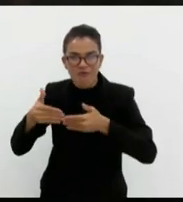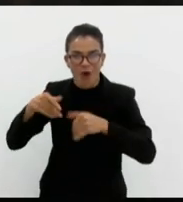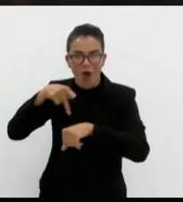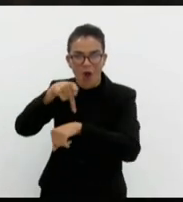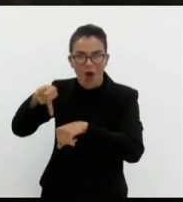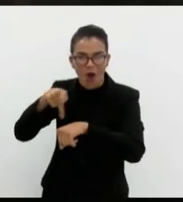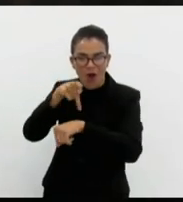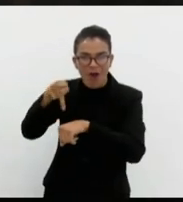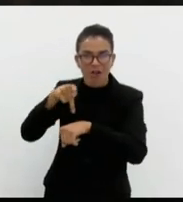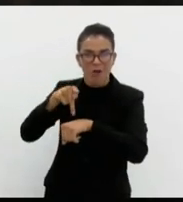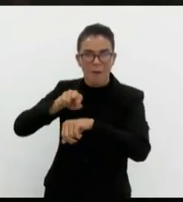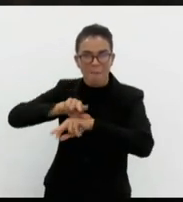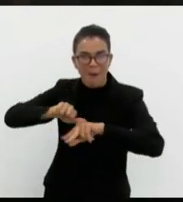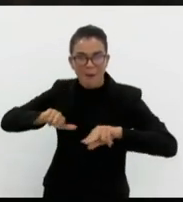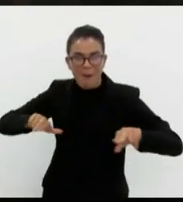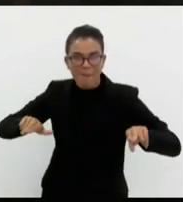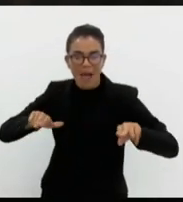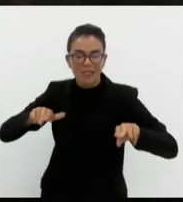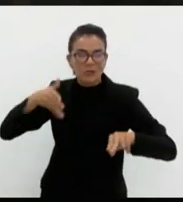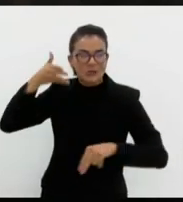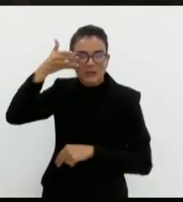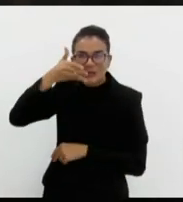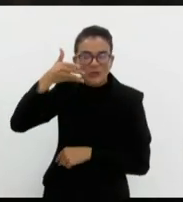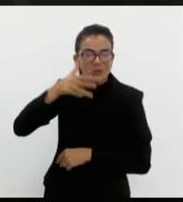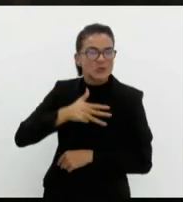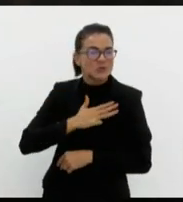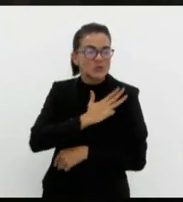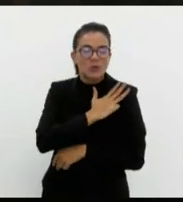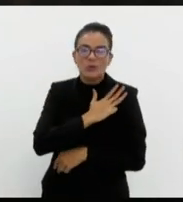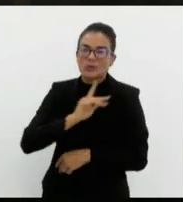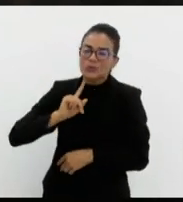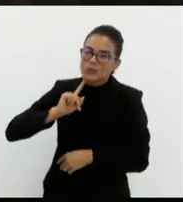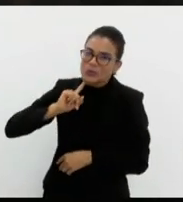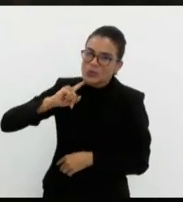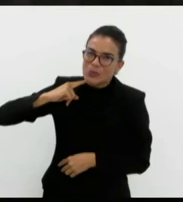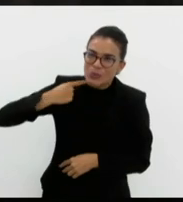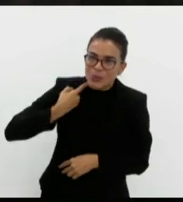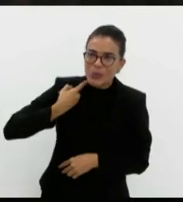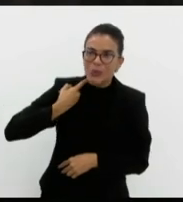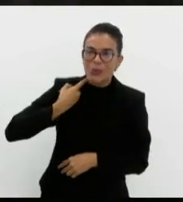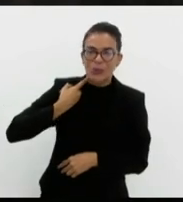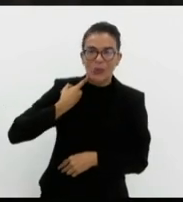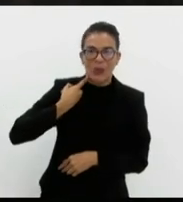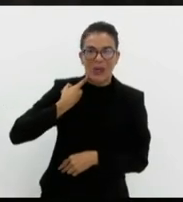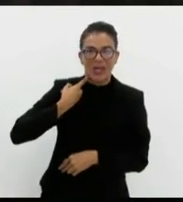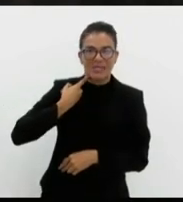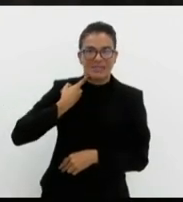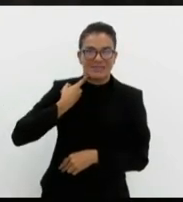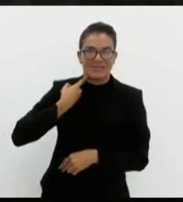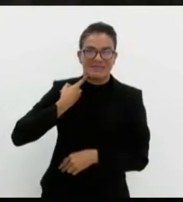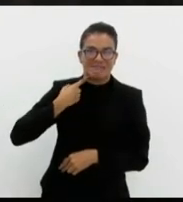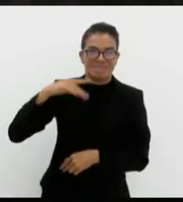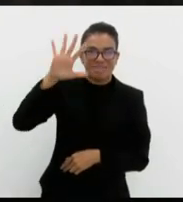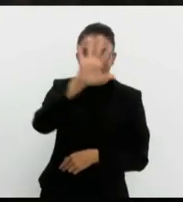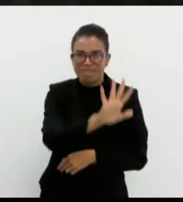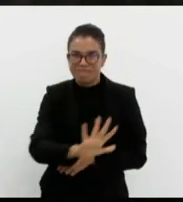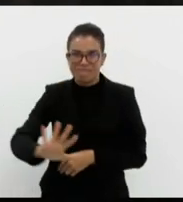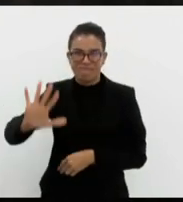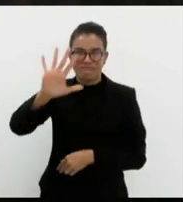o discurso de Lula, ele suja, ele coloca uma mancha na história do Brasil